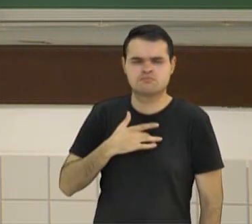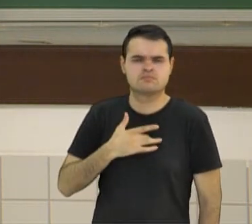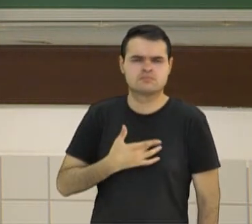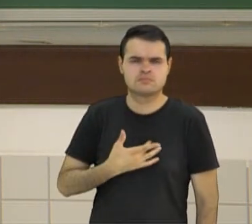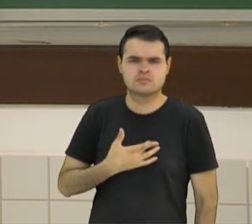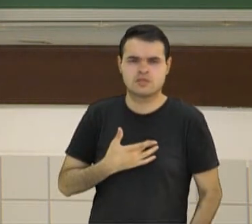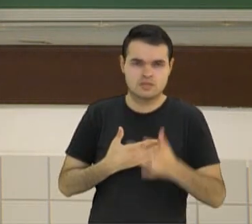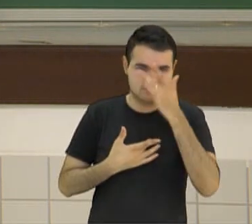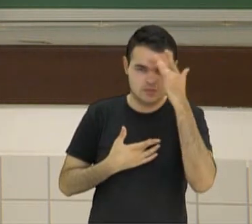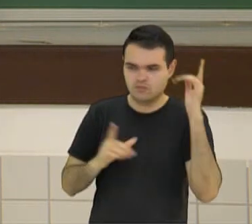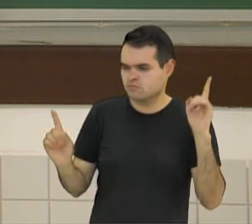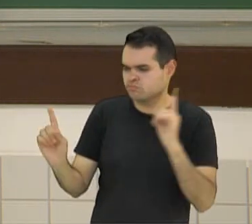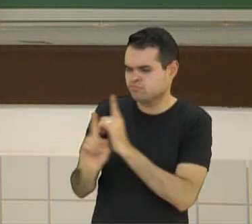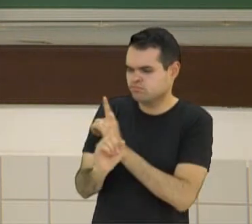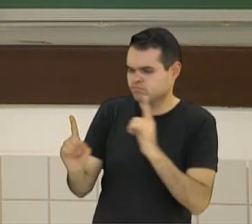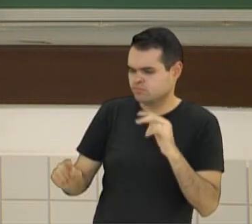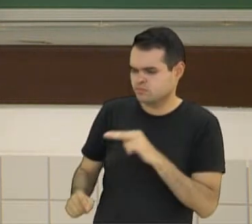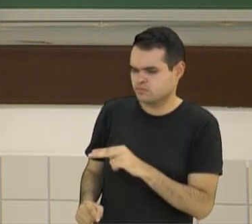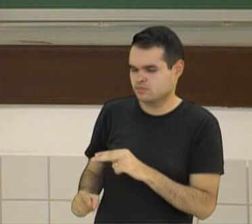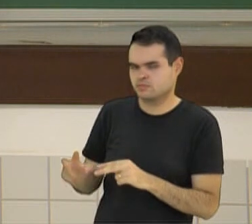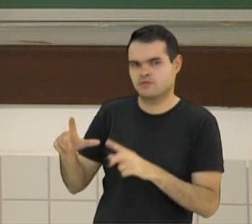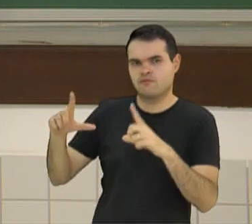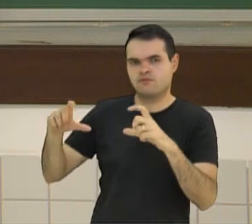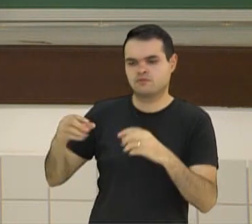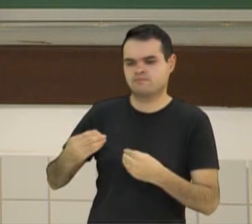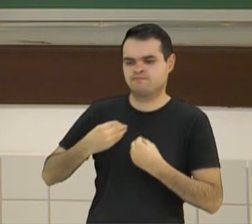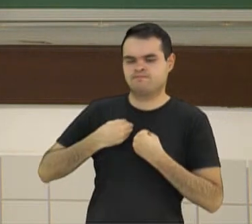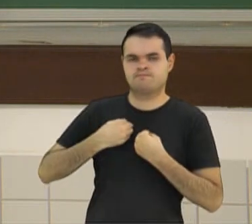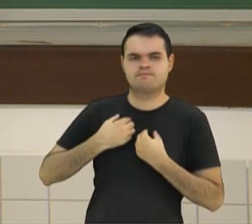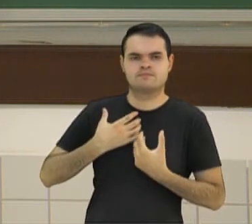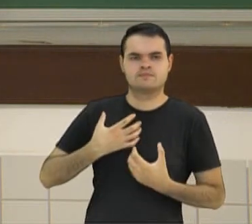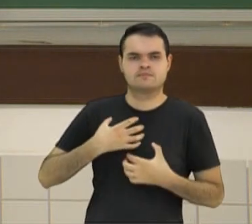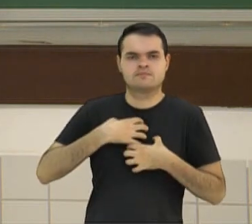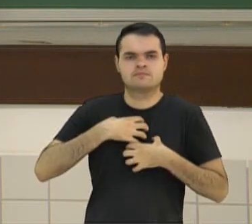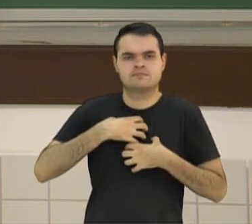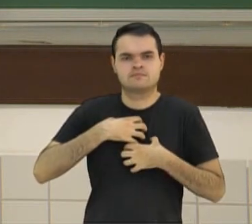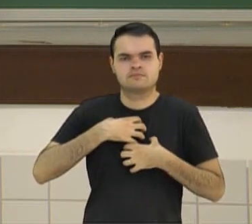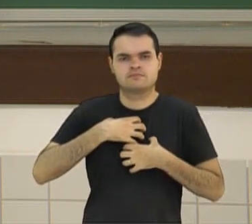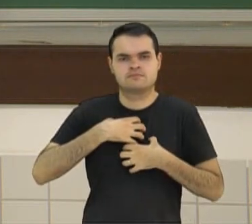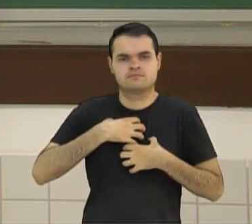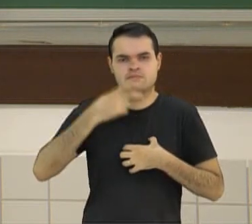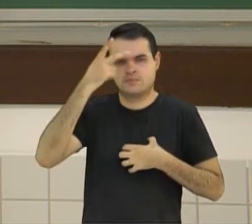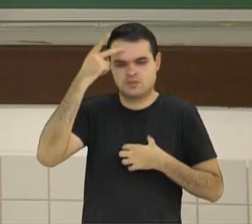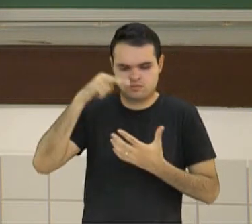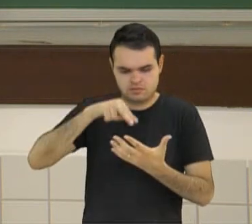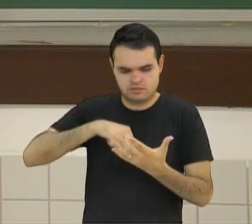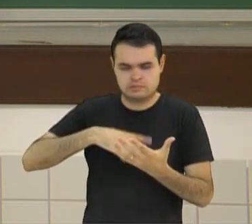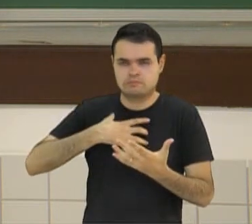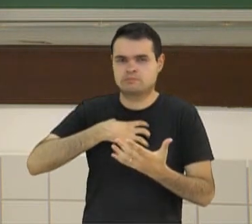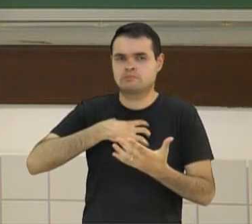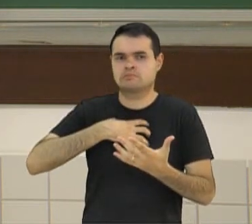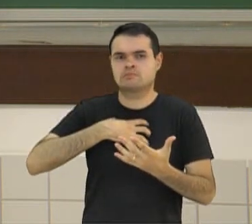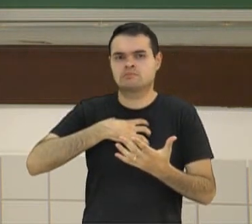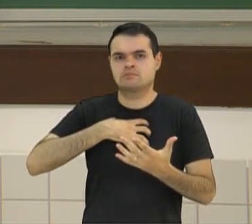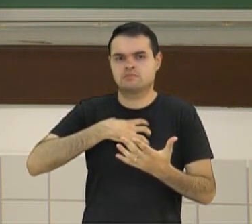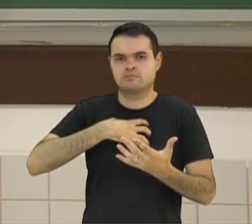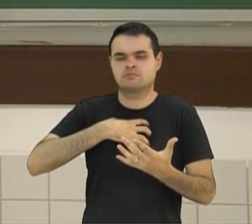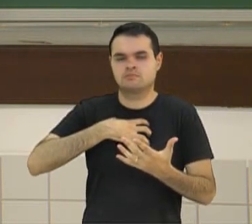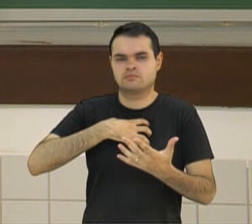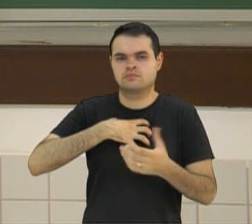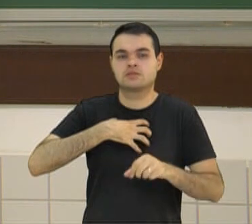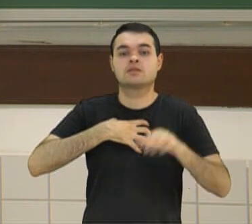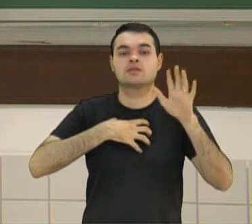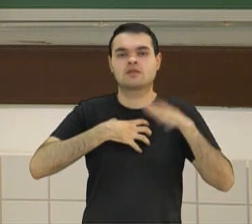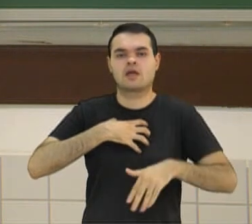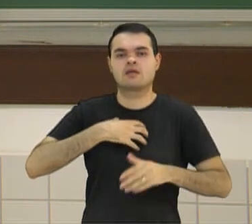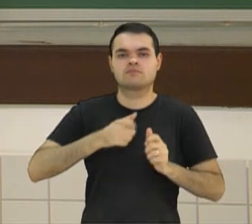as pessoas que estavam pedindo, essa imagem causou um sentimento nas pessoas que estão lendo o jornal. Quem leu